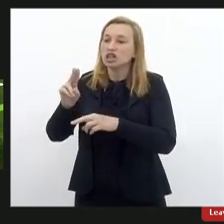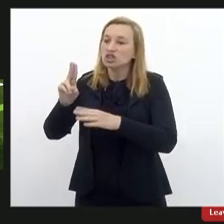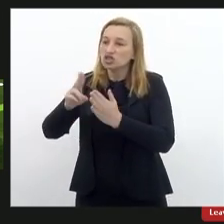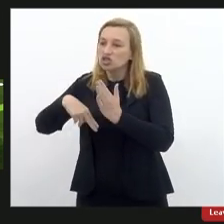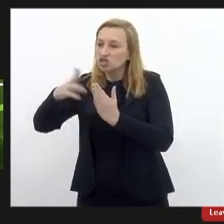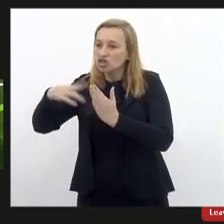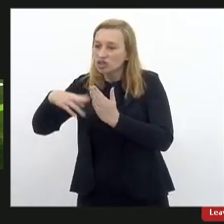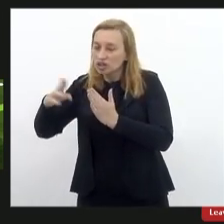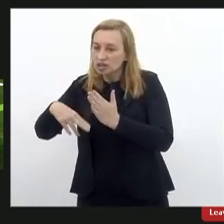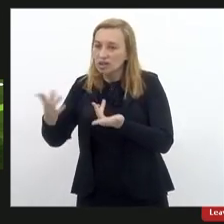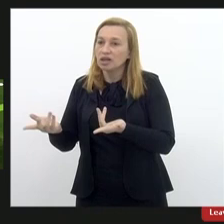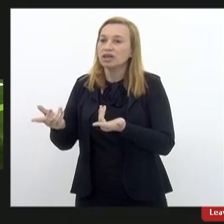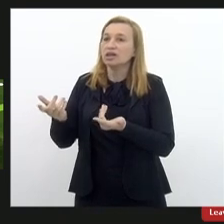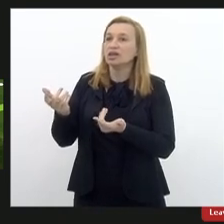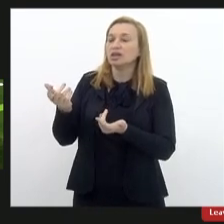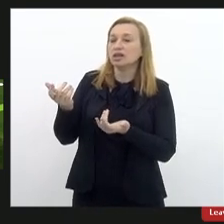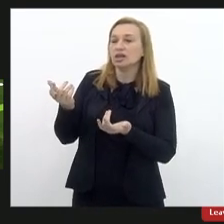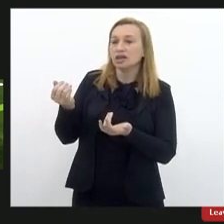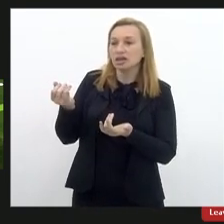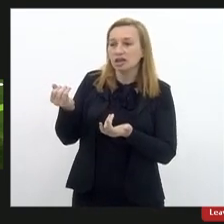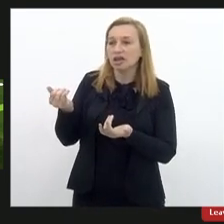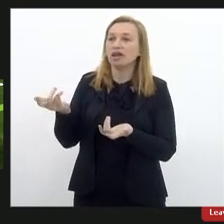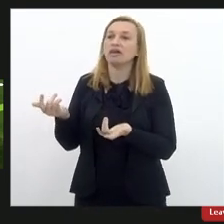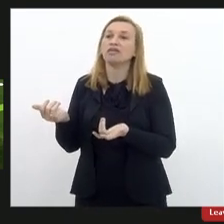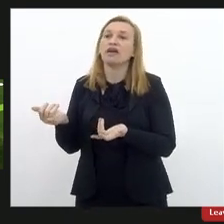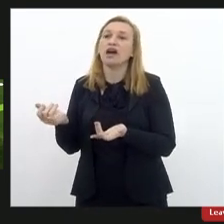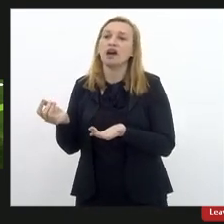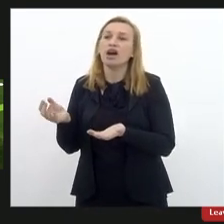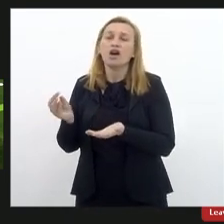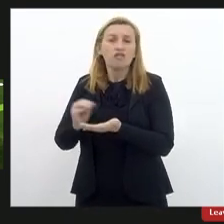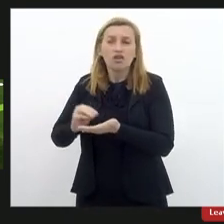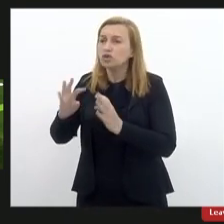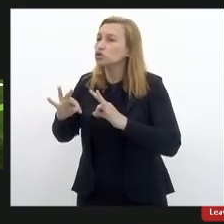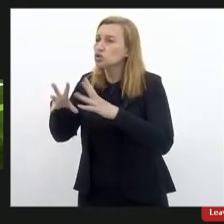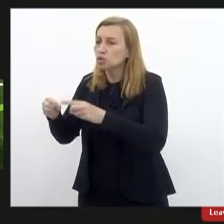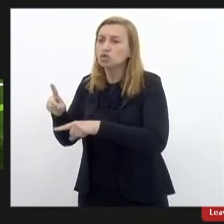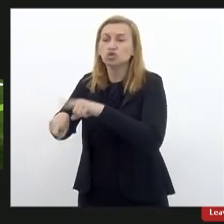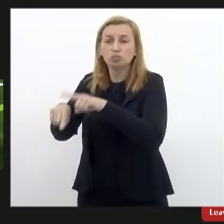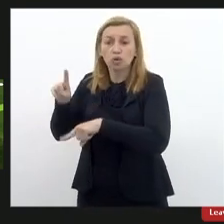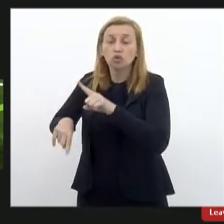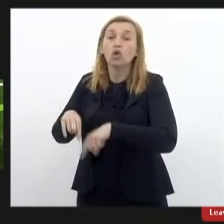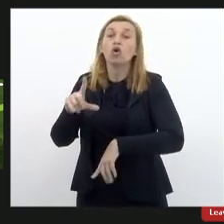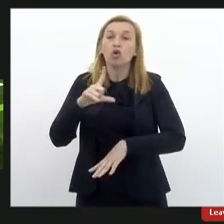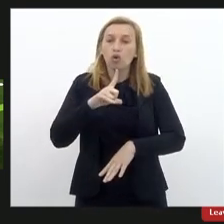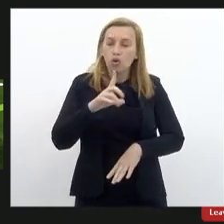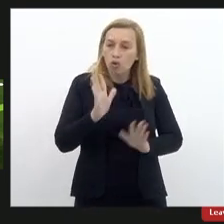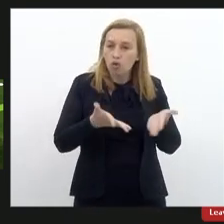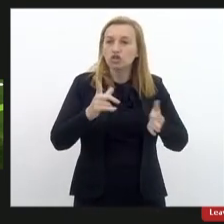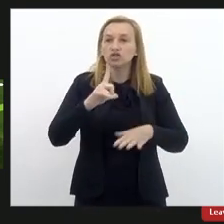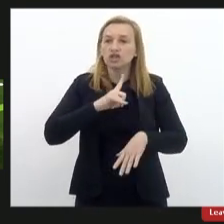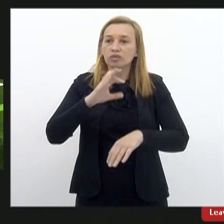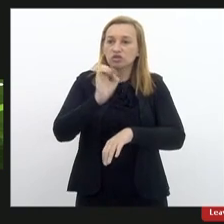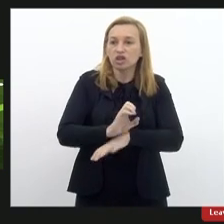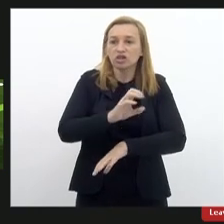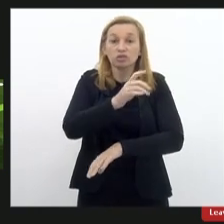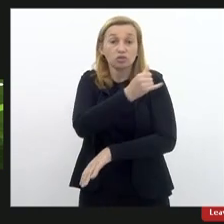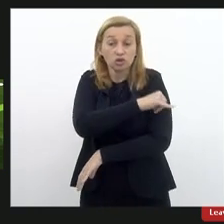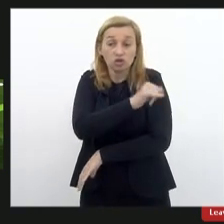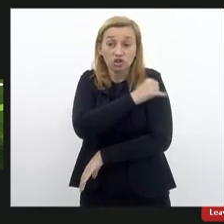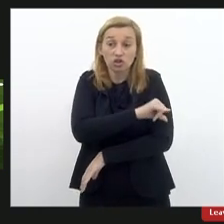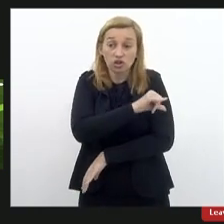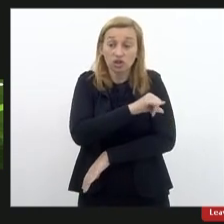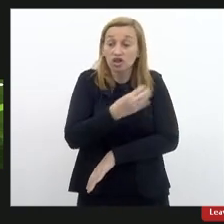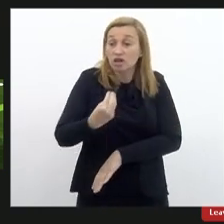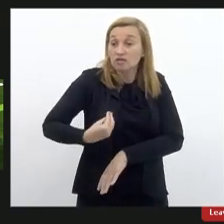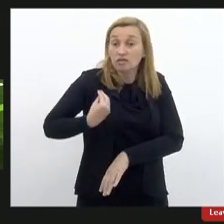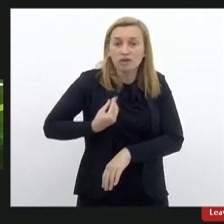atribuições. Falta tudo. Nós temos hoje no estado do Rio de Janeiro, estamos hoje